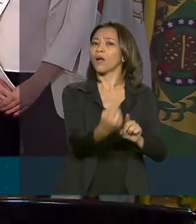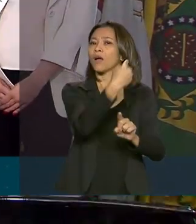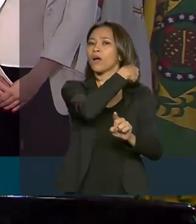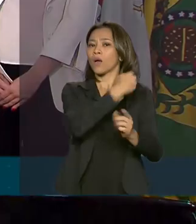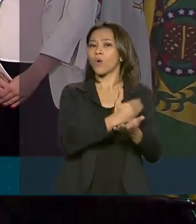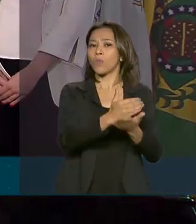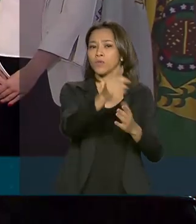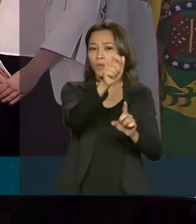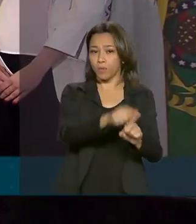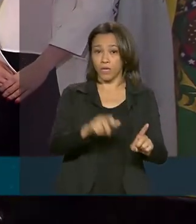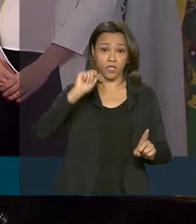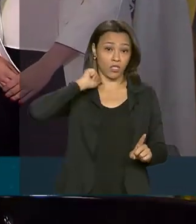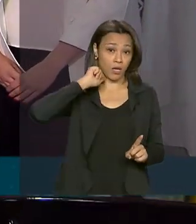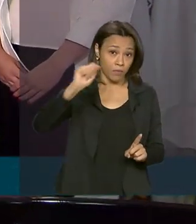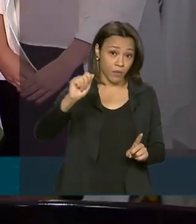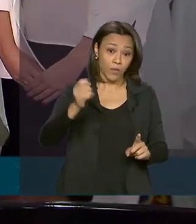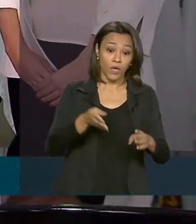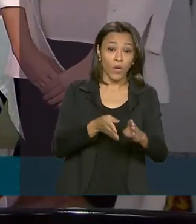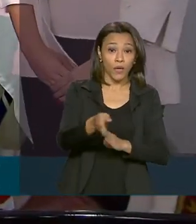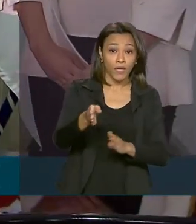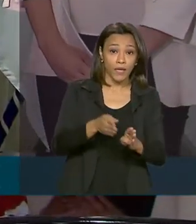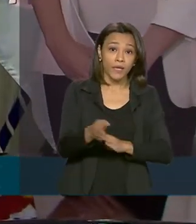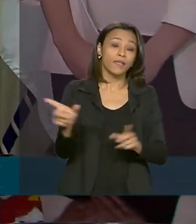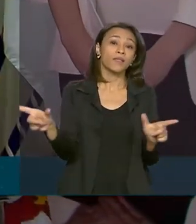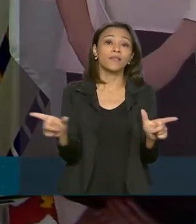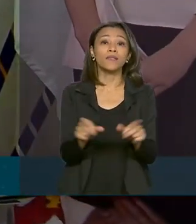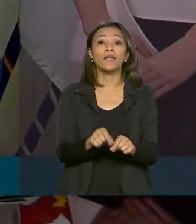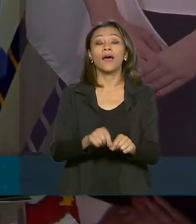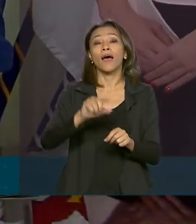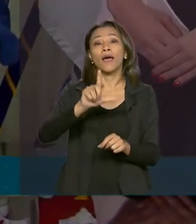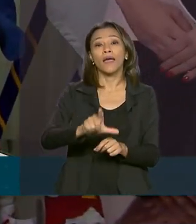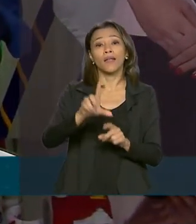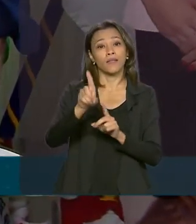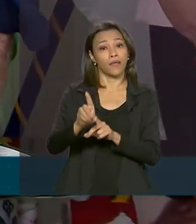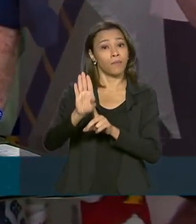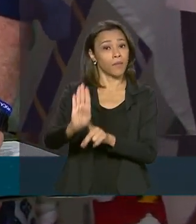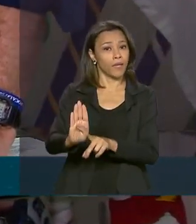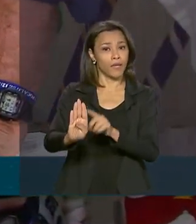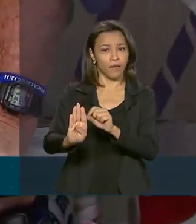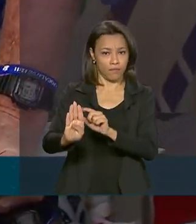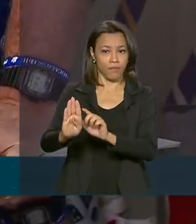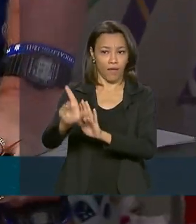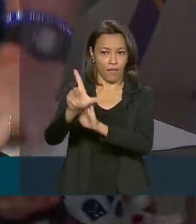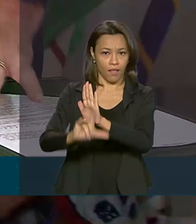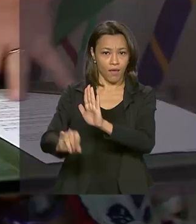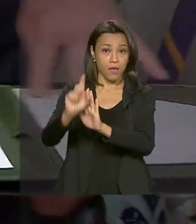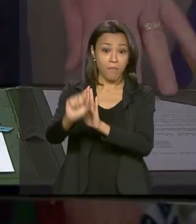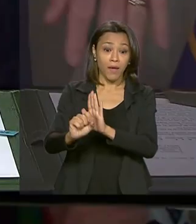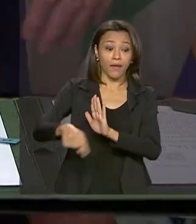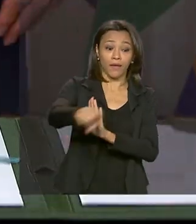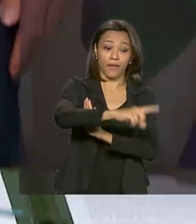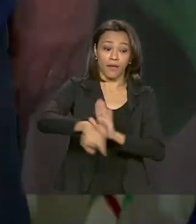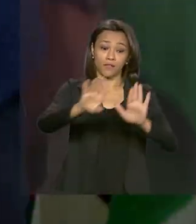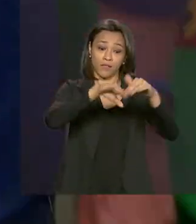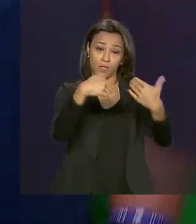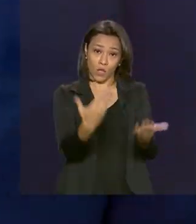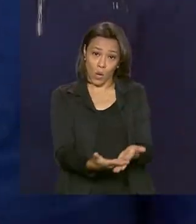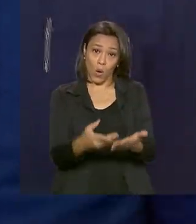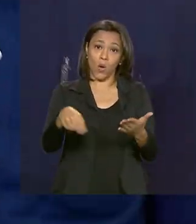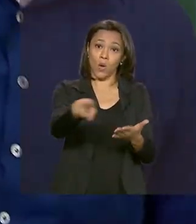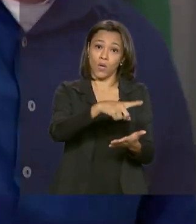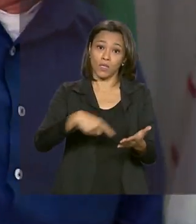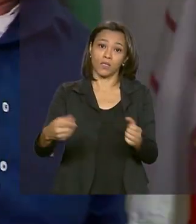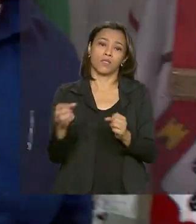flexibiliza a lei de diretrizes e bases da educação brasileira para desobrigar escolas de educação básica, também dos